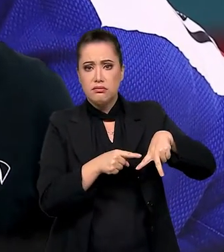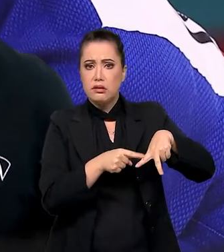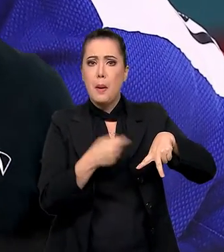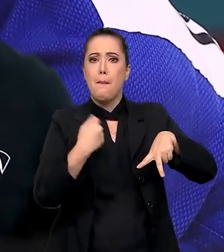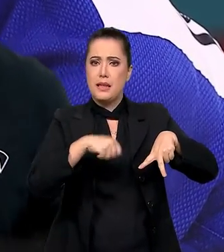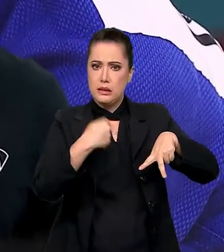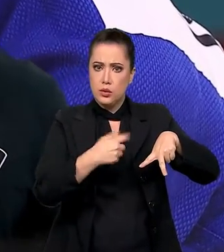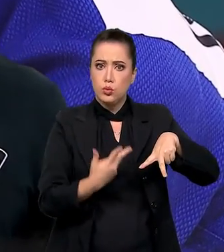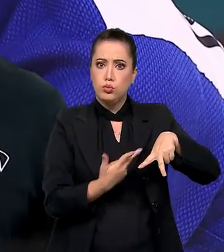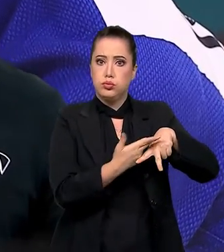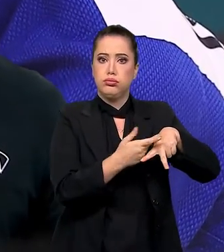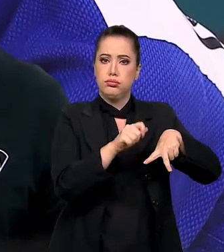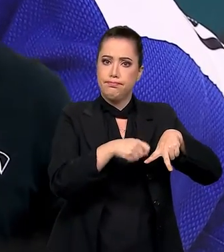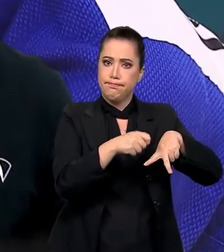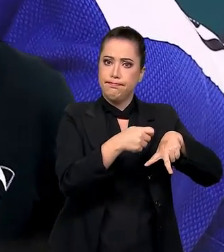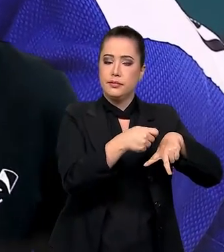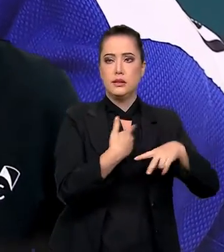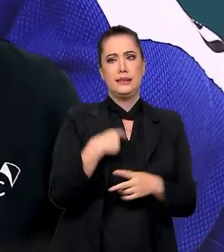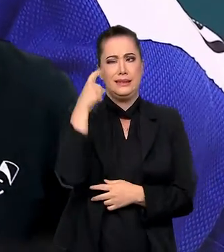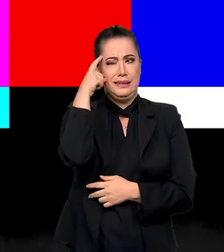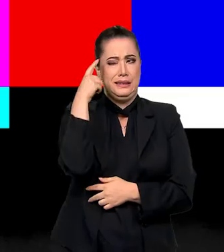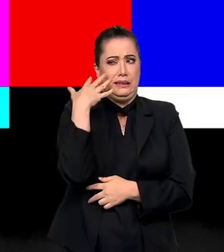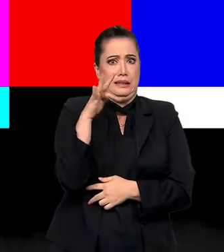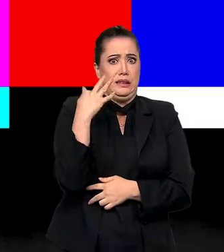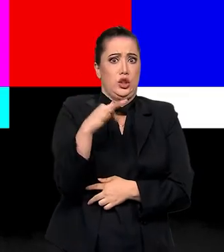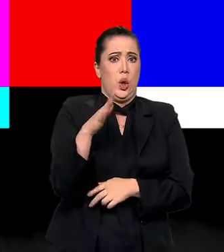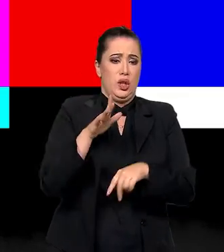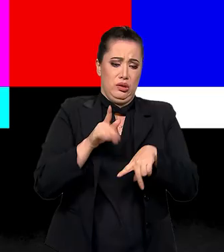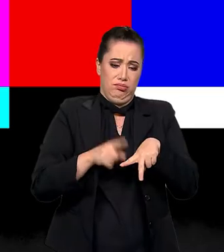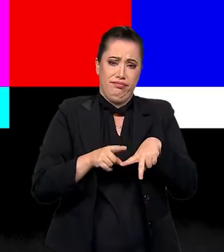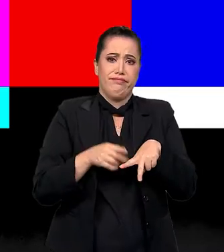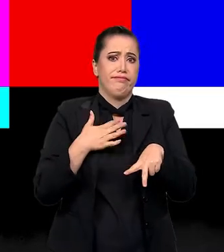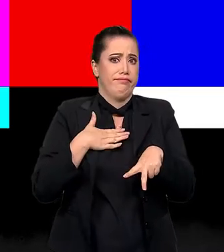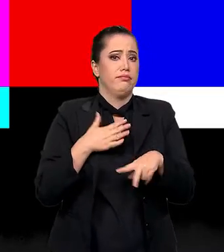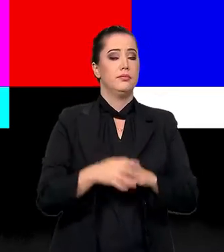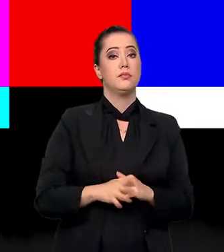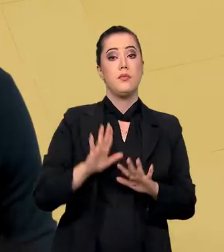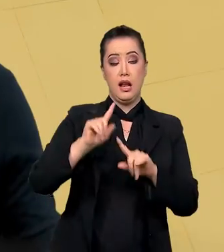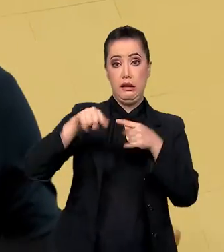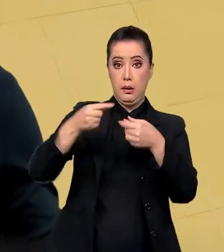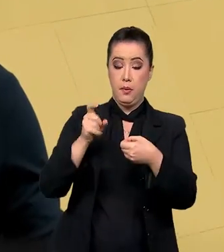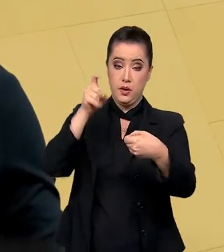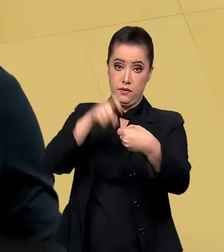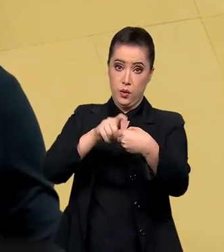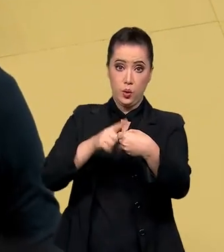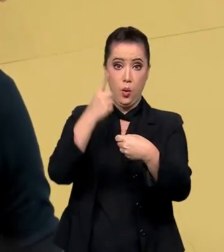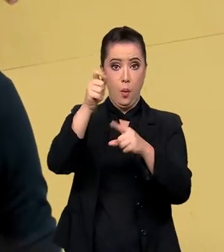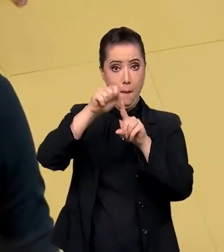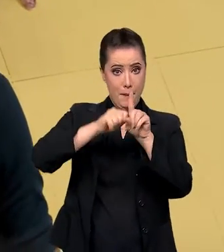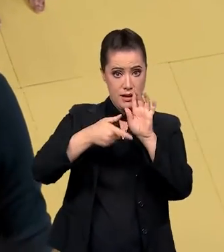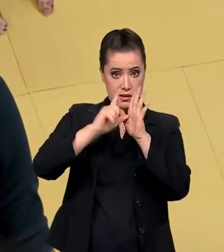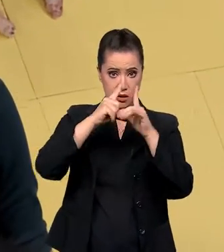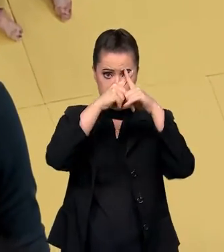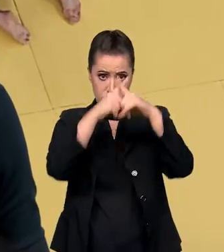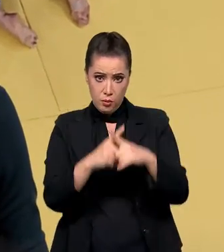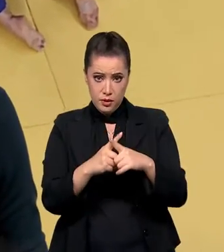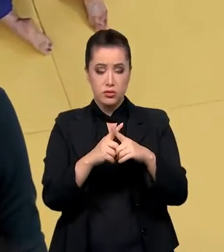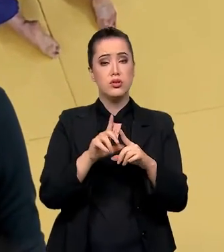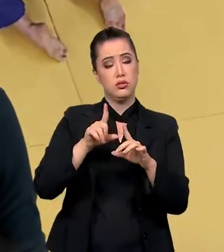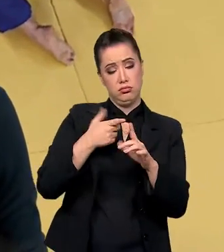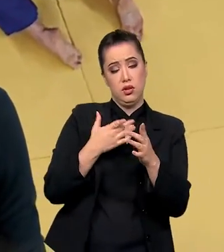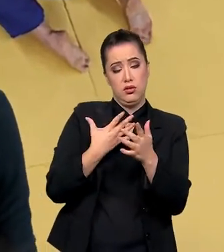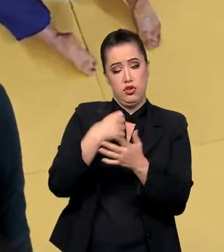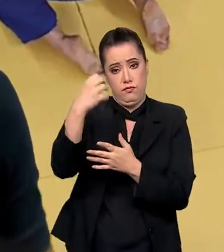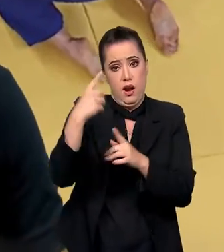rompimento do ligamento cruzado do joelho. Só de pensar já dói meu joelho aqui, bicho. Ela só voltou a competir um mês